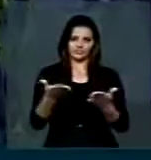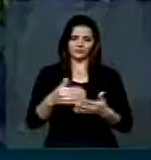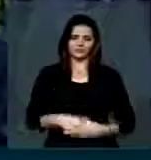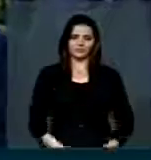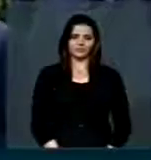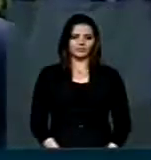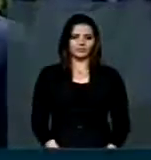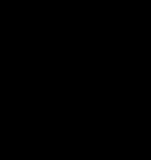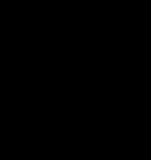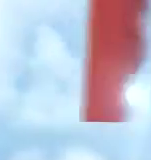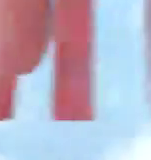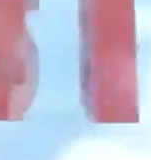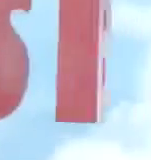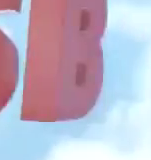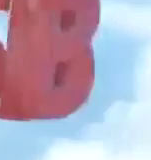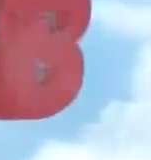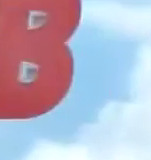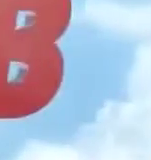meu pronunciamento.